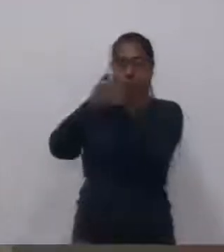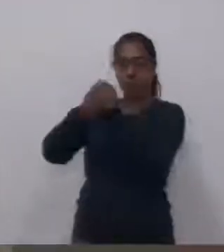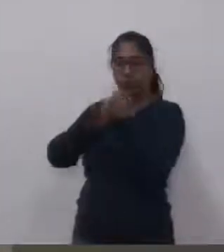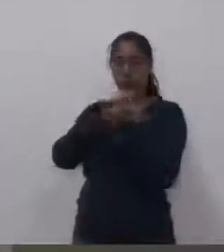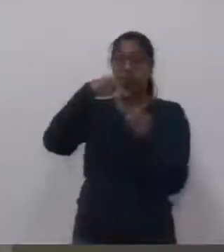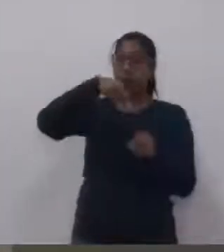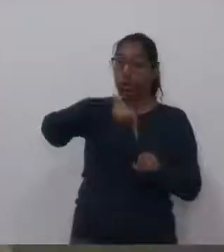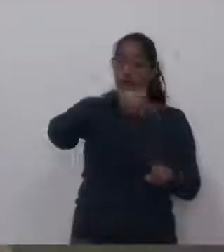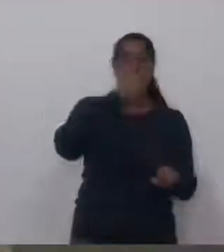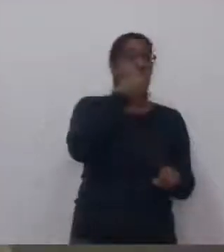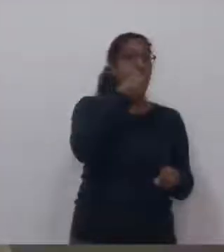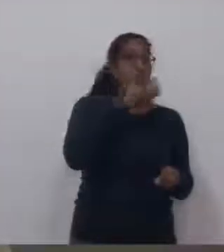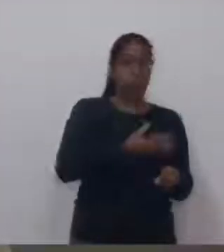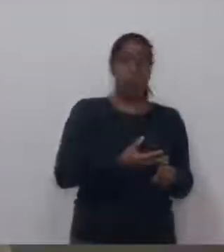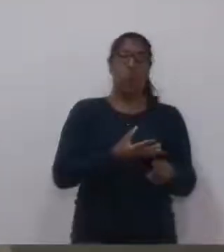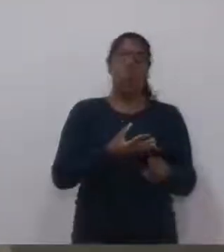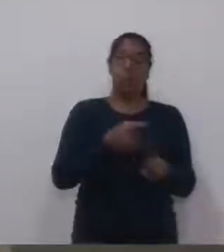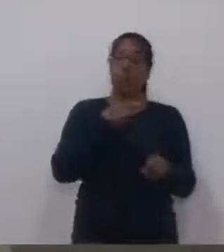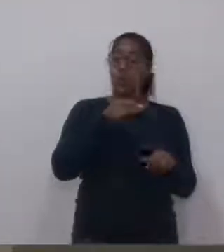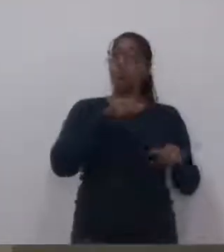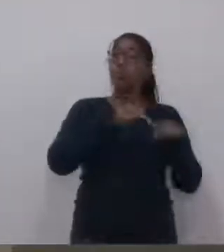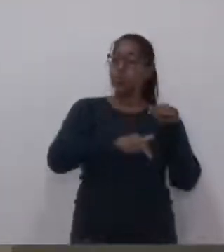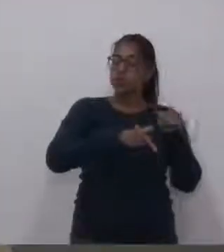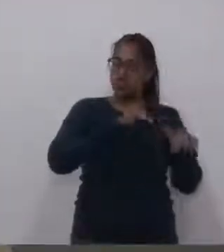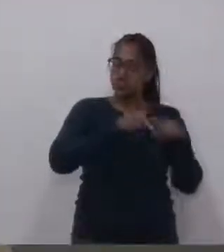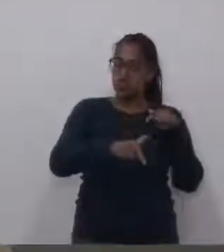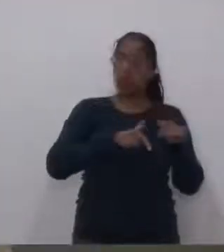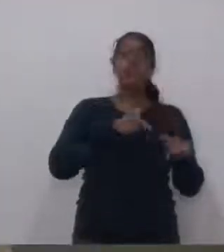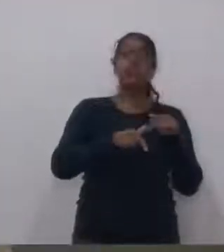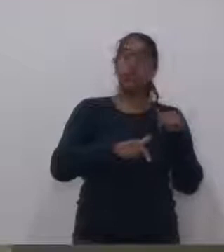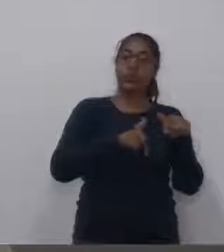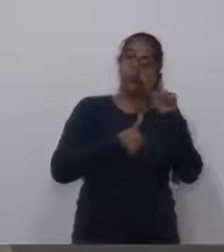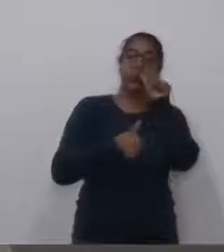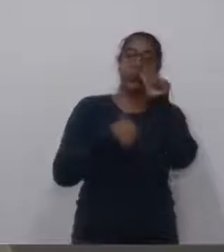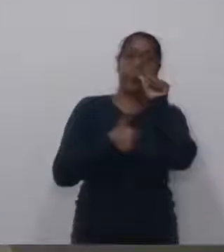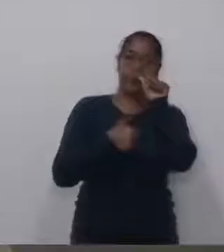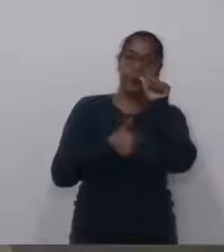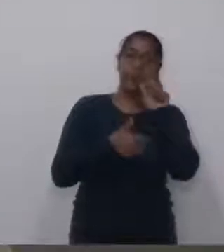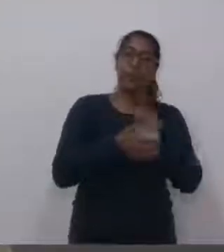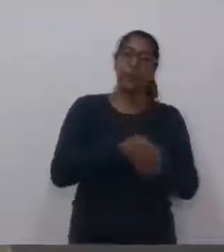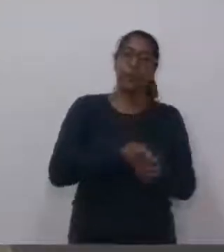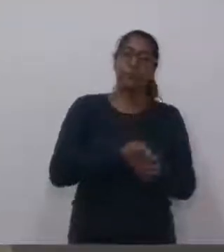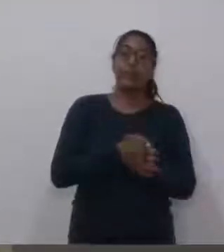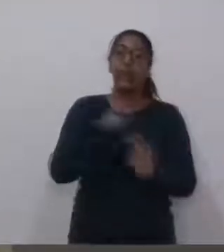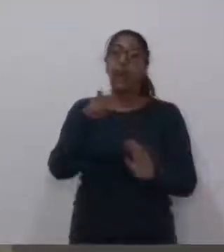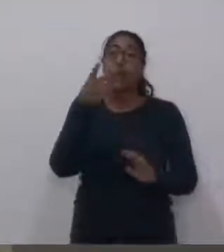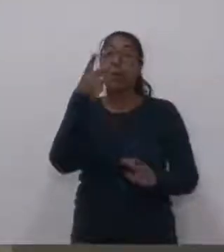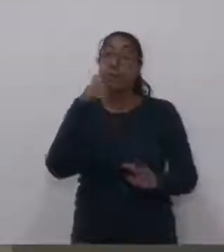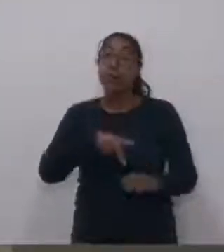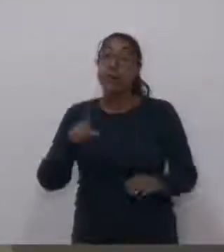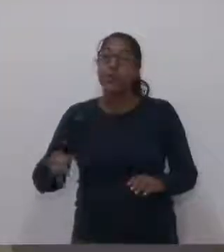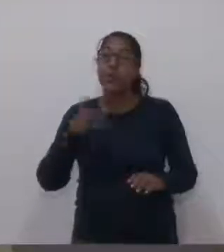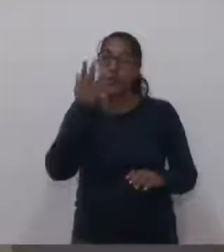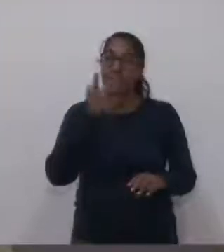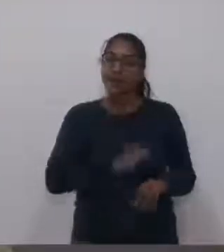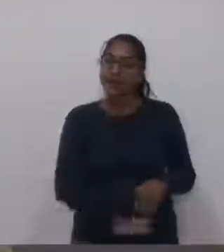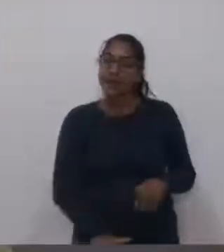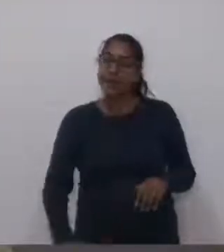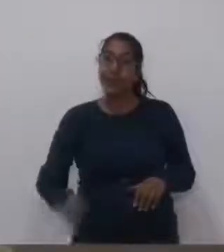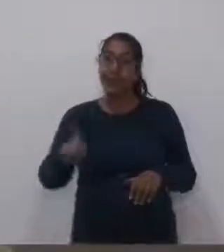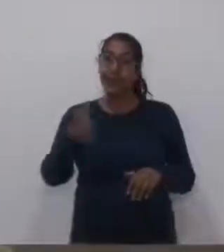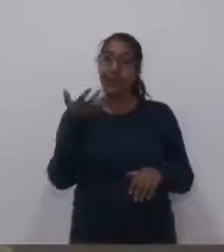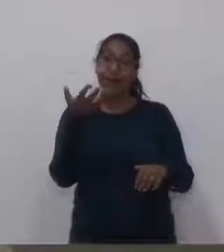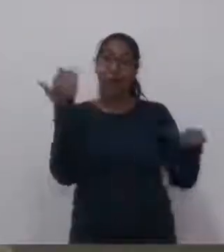em contrapartida, um ótimo trabalho, que os auxiliares também devem, então, no direito de estar buscando. Até porque,